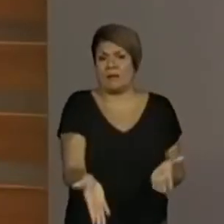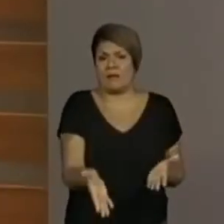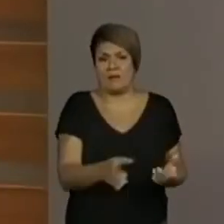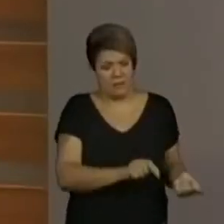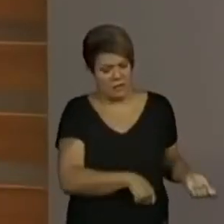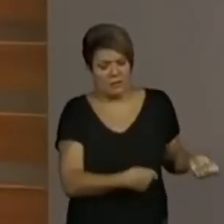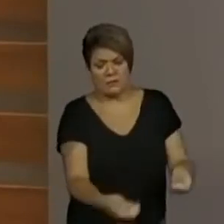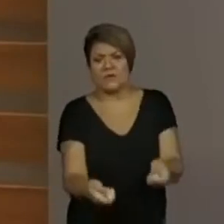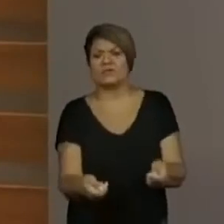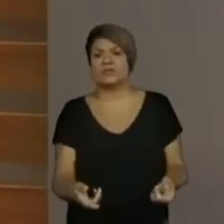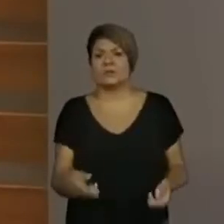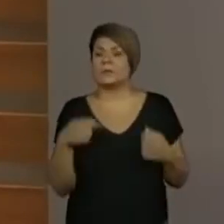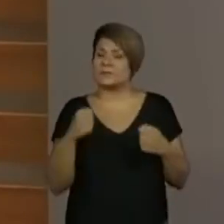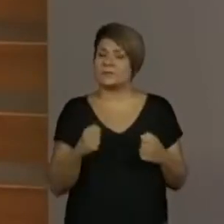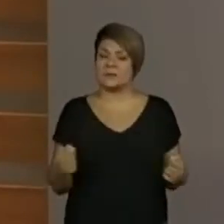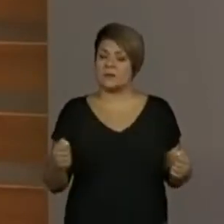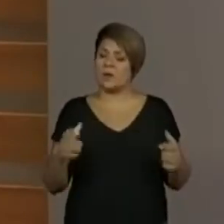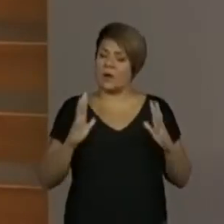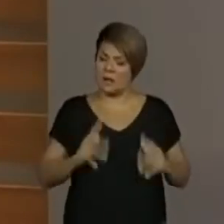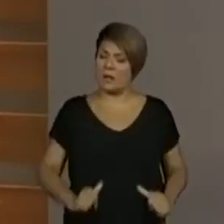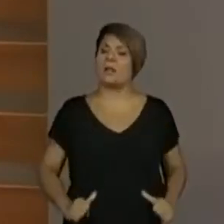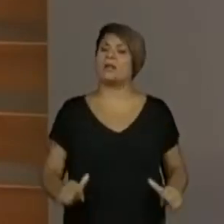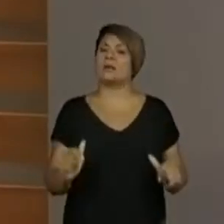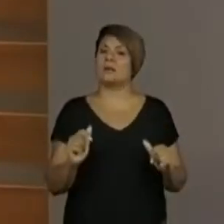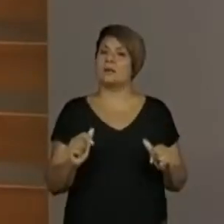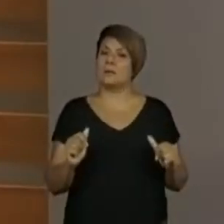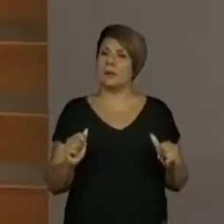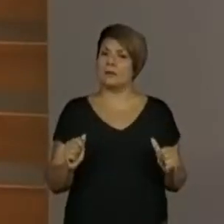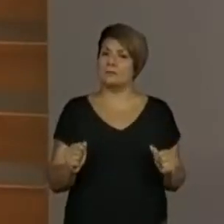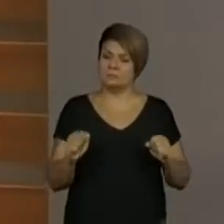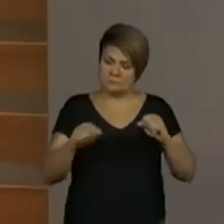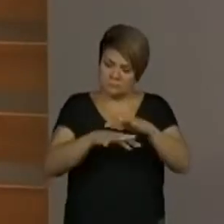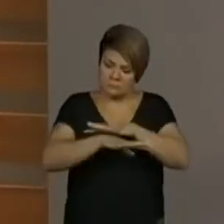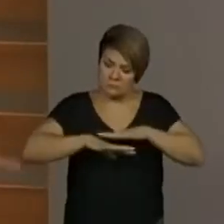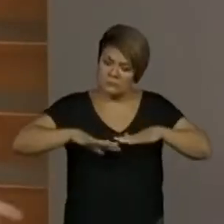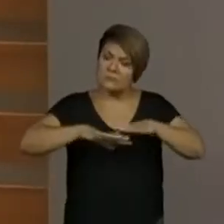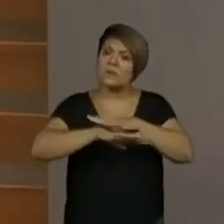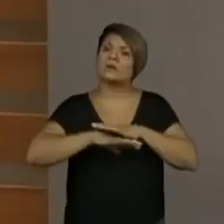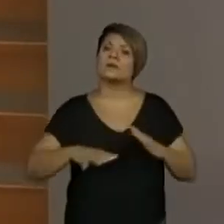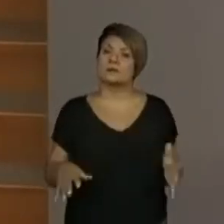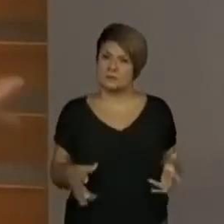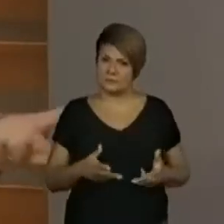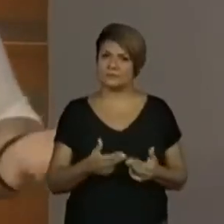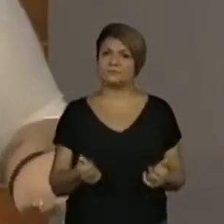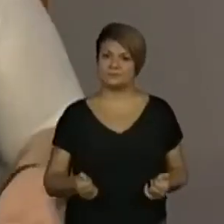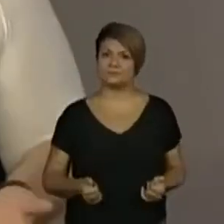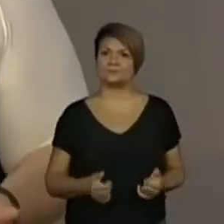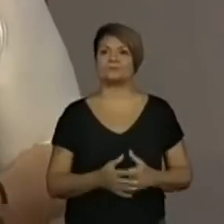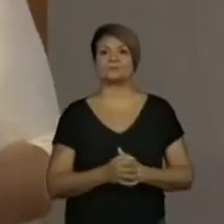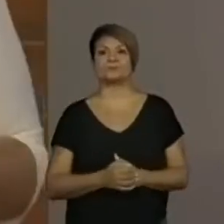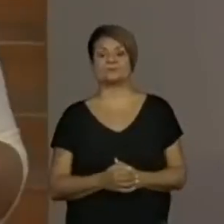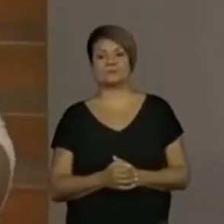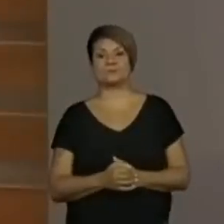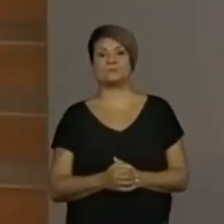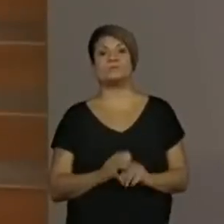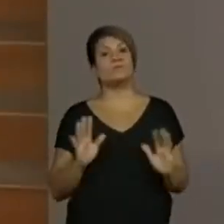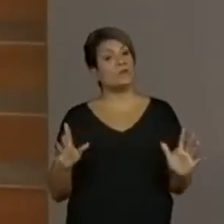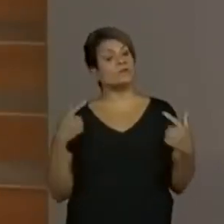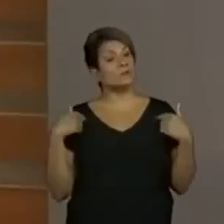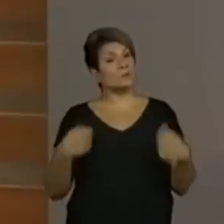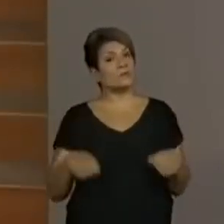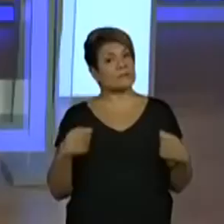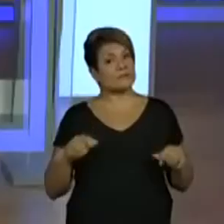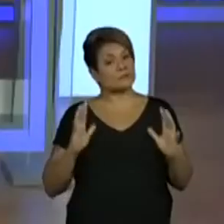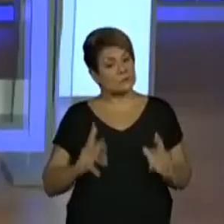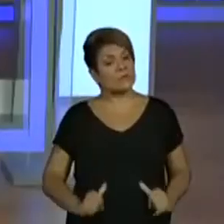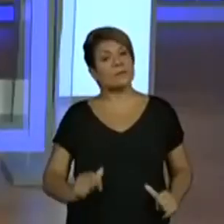que precisa estar com a água limpa, com a água cristalina, transparente, de preferência. Sim. Não tão transparente sempre, mas eu preciso ter uma água